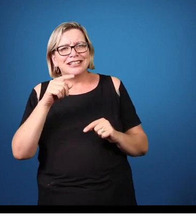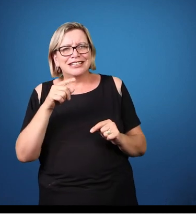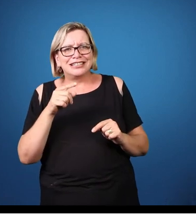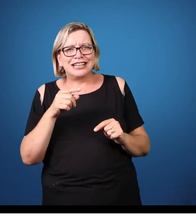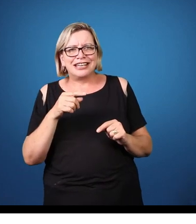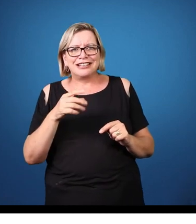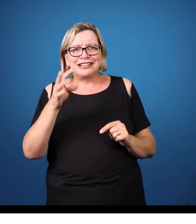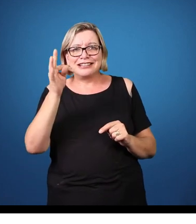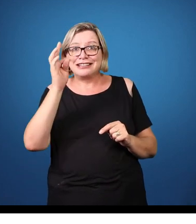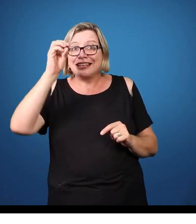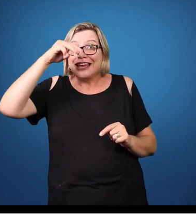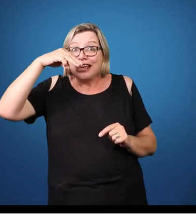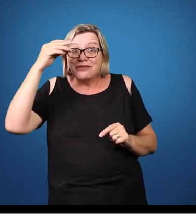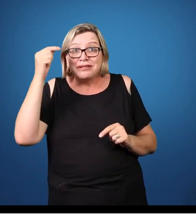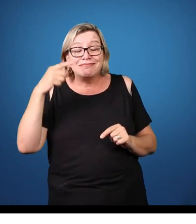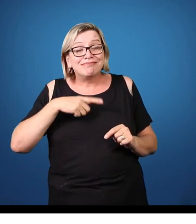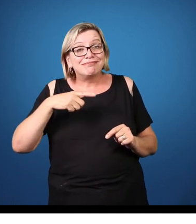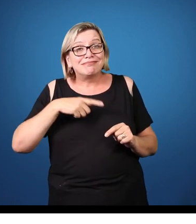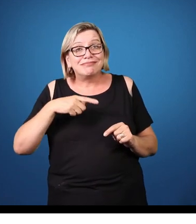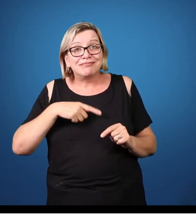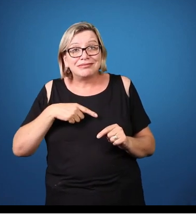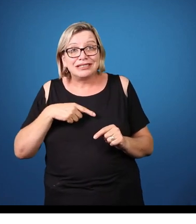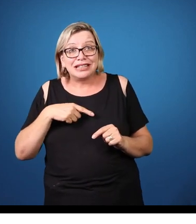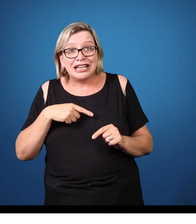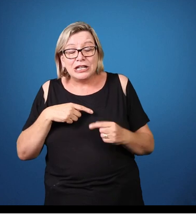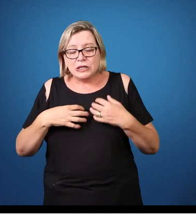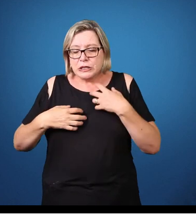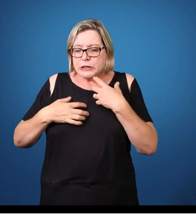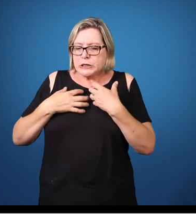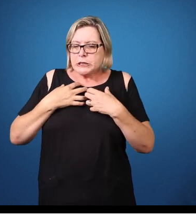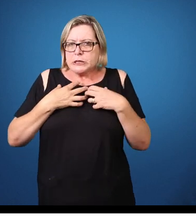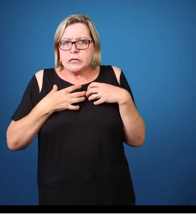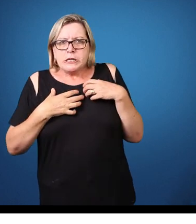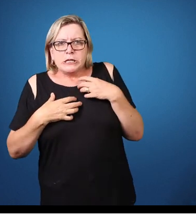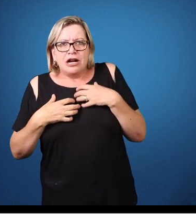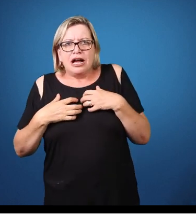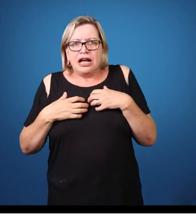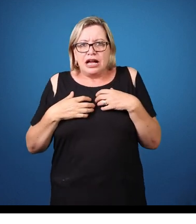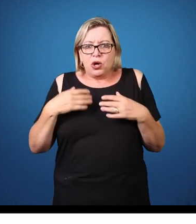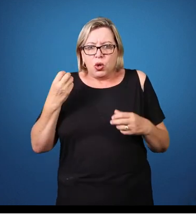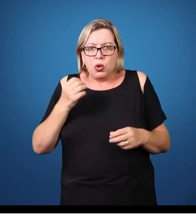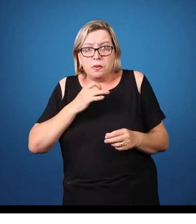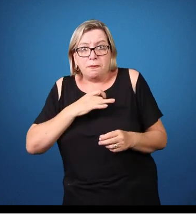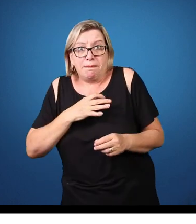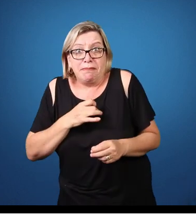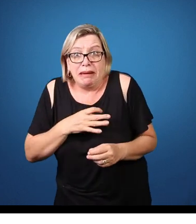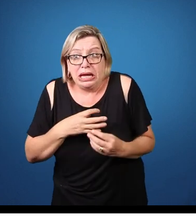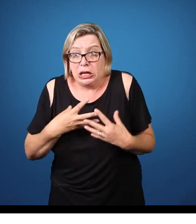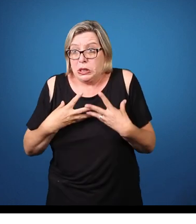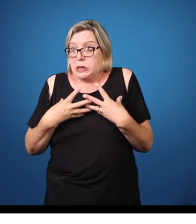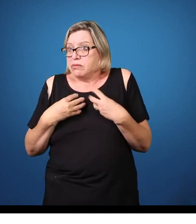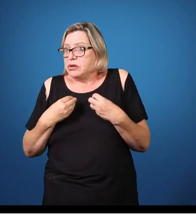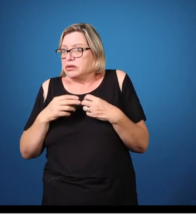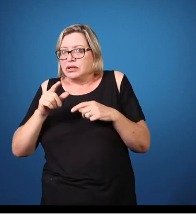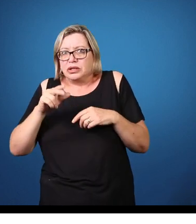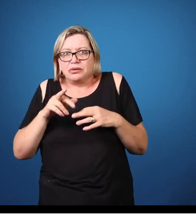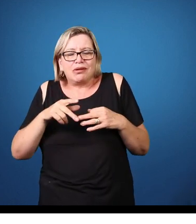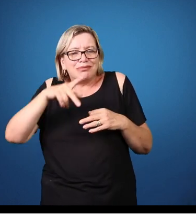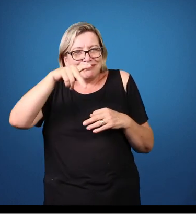né? Seja um medo muito intenso, por exemplo, como a síndrome do pânico, ou seja, estados ansiosos, como